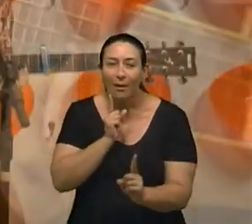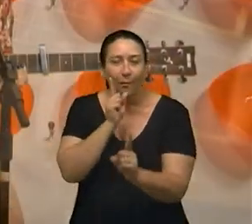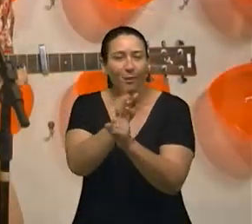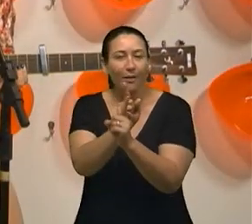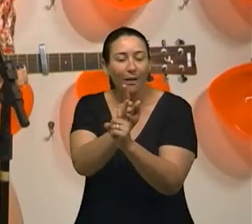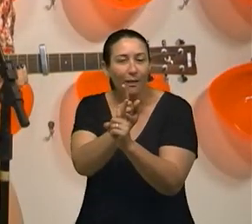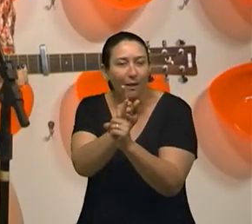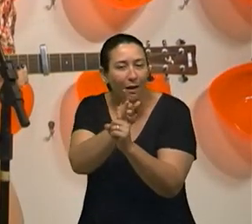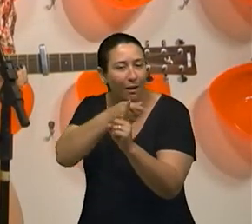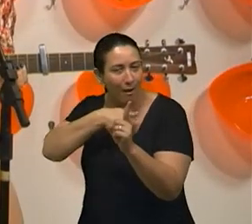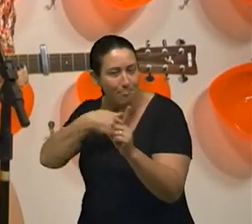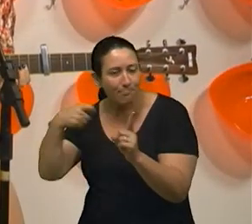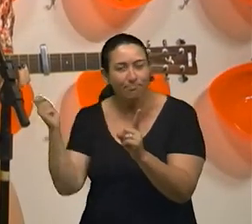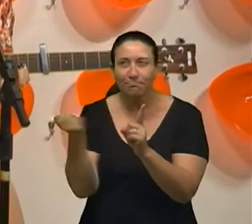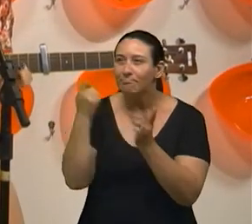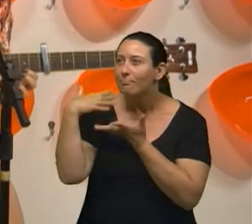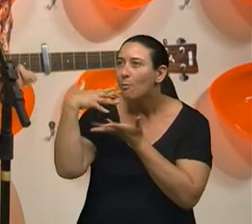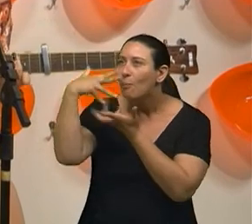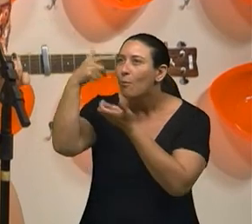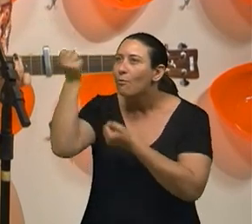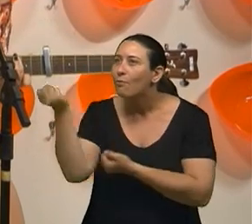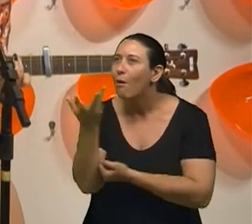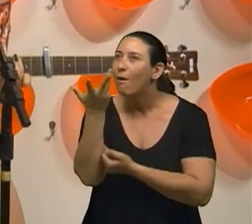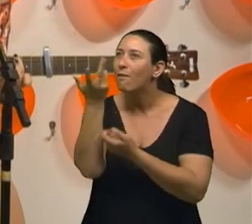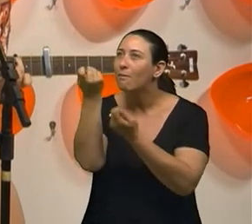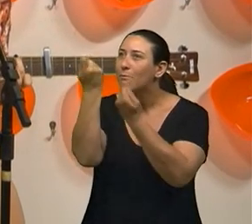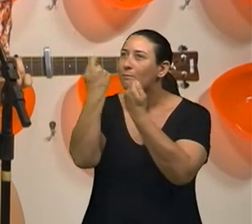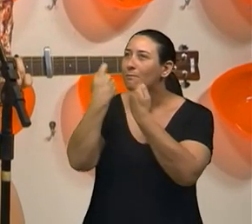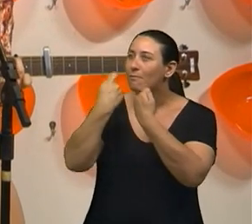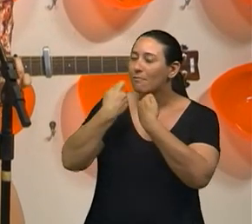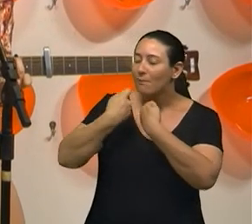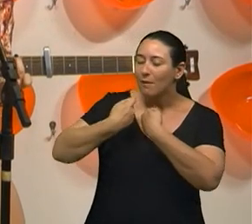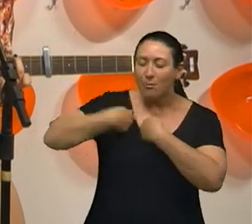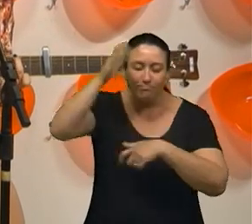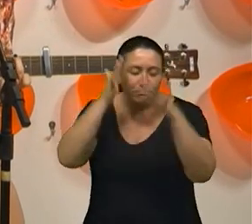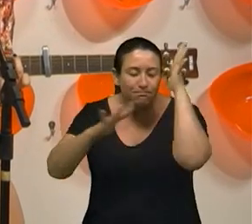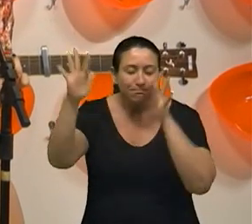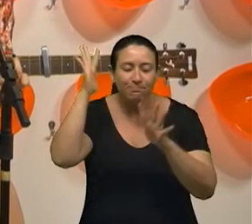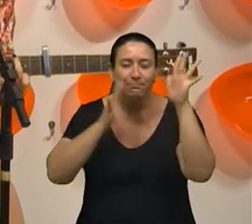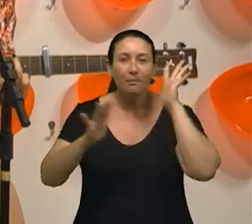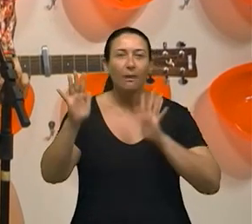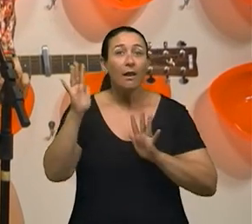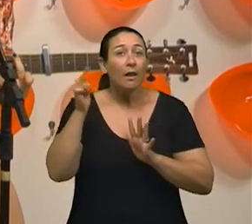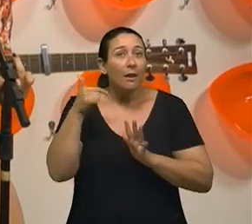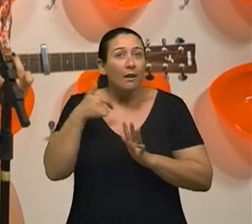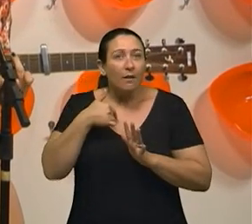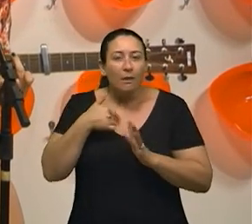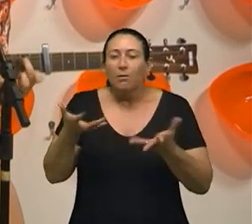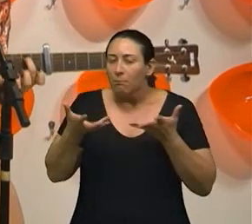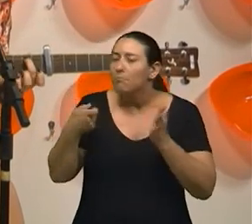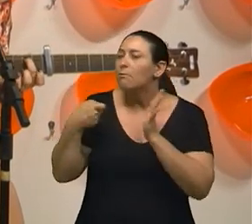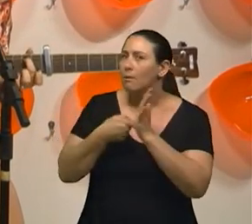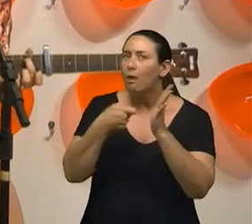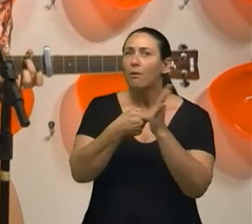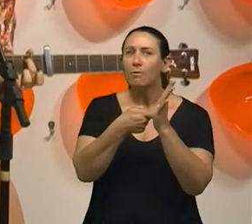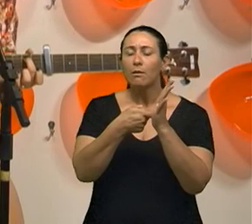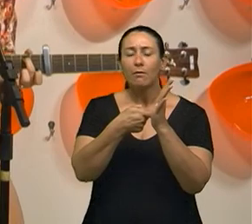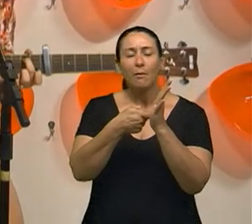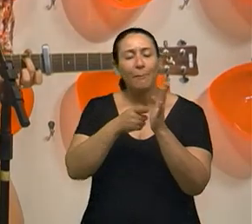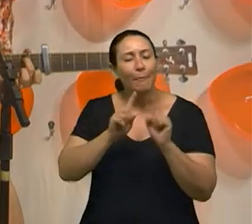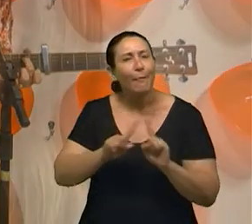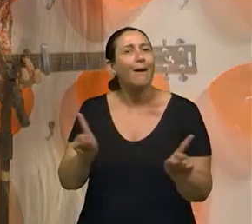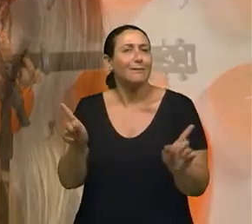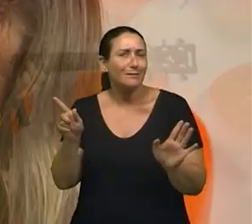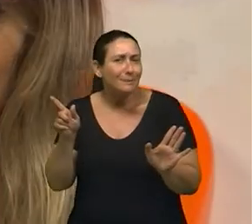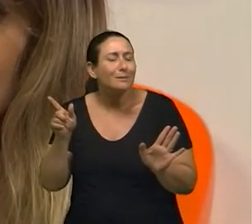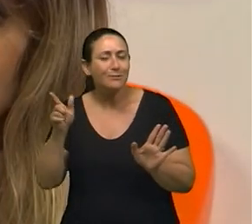Encontra que o mundo novo te faz mergulhar Por mais que eu tente, eu me detenho E